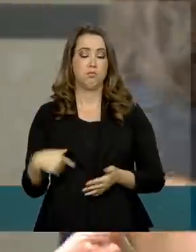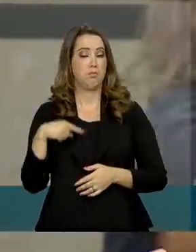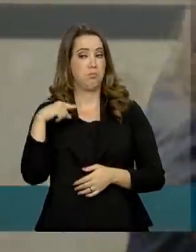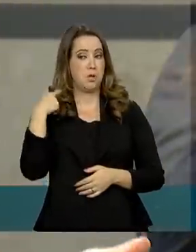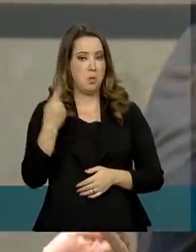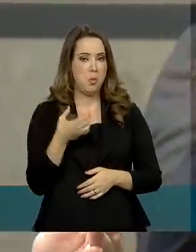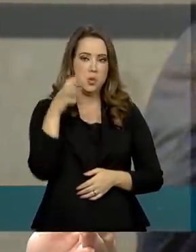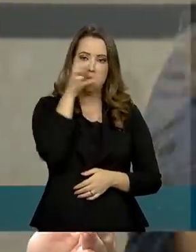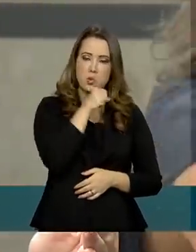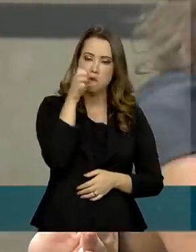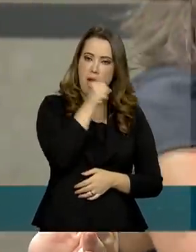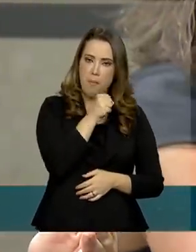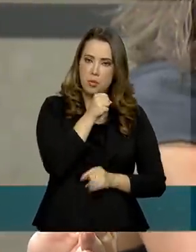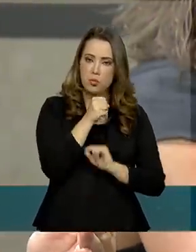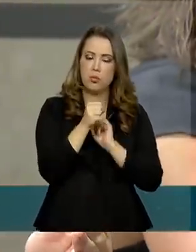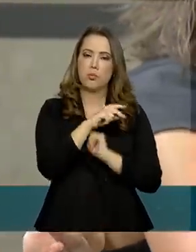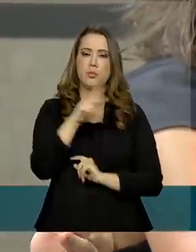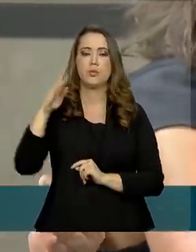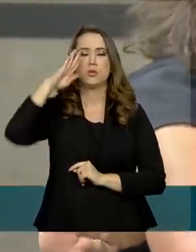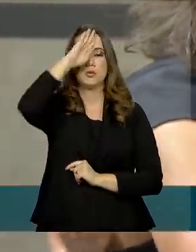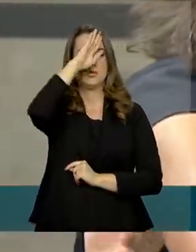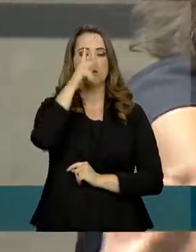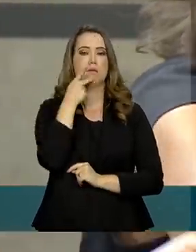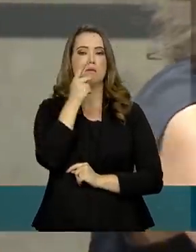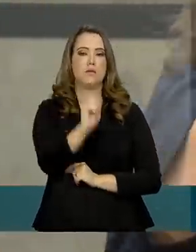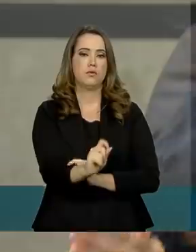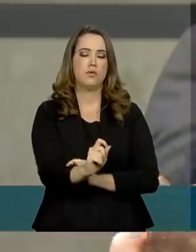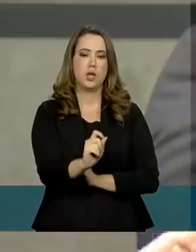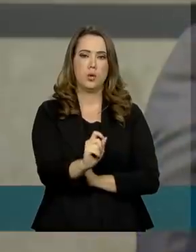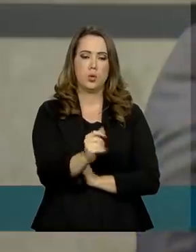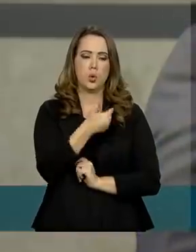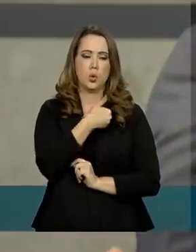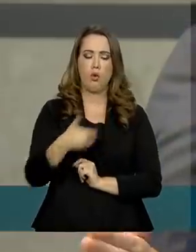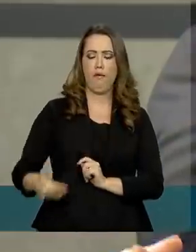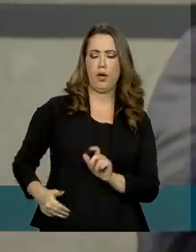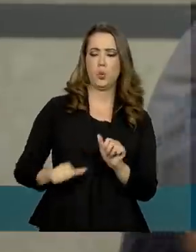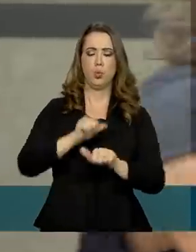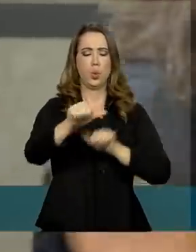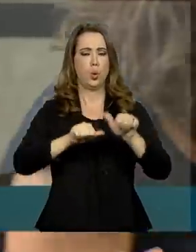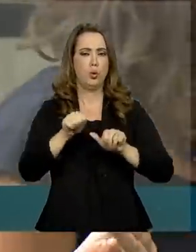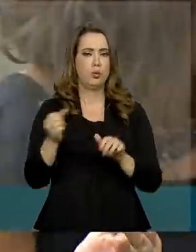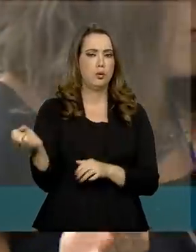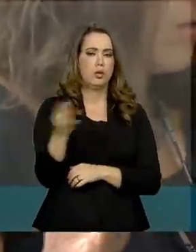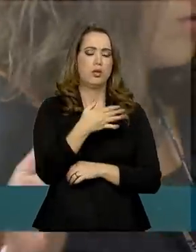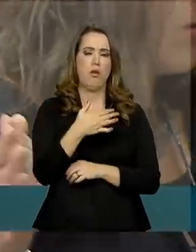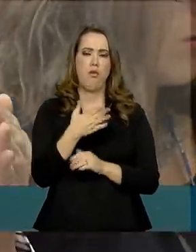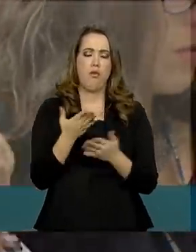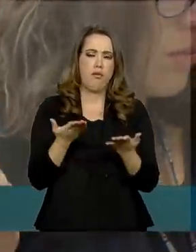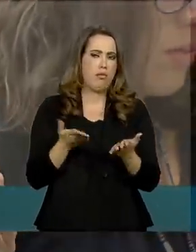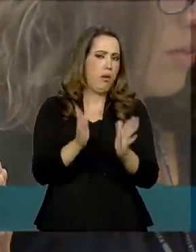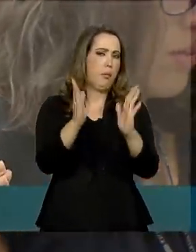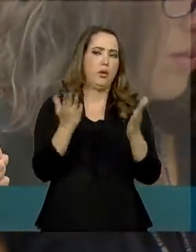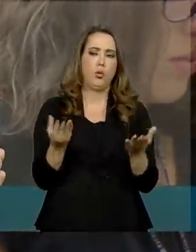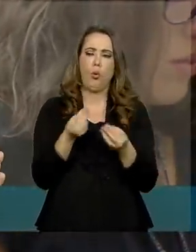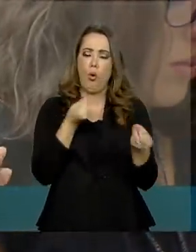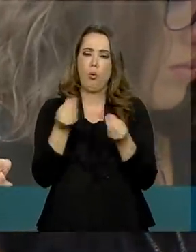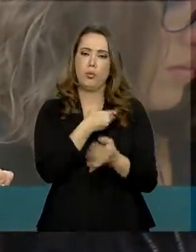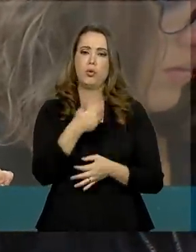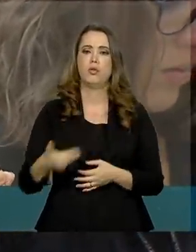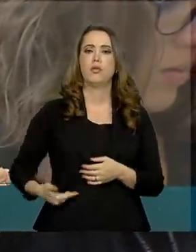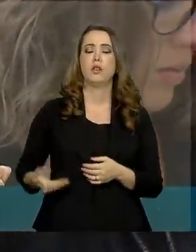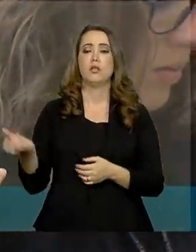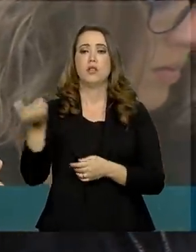o presidente falou que a linha que o governo mudou, que tem uma nova linha. Como que o governo pretende